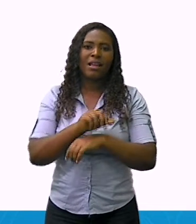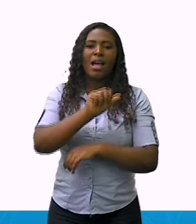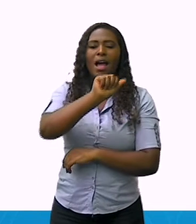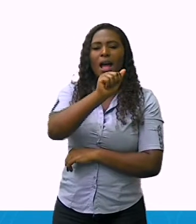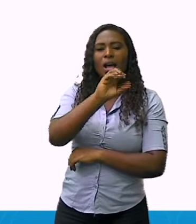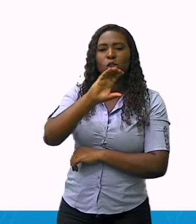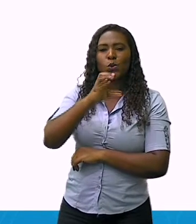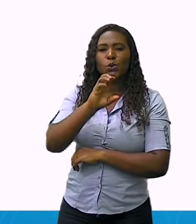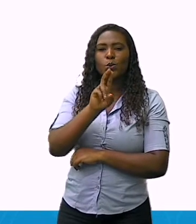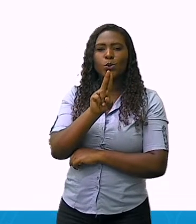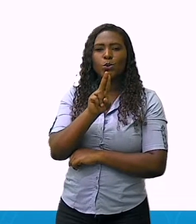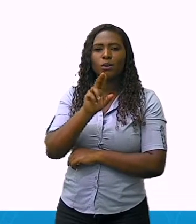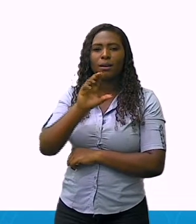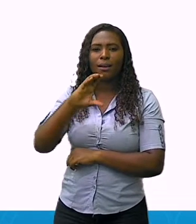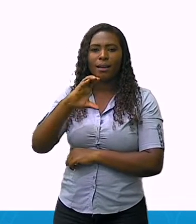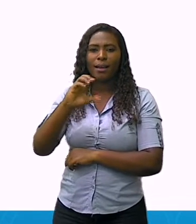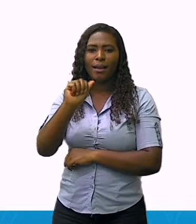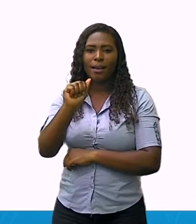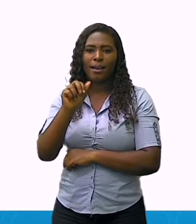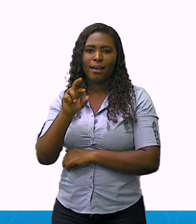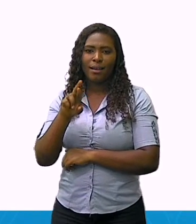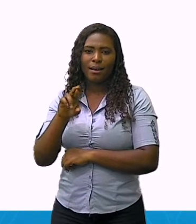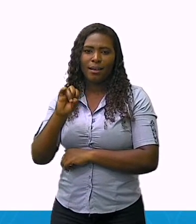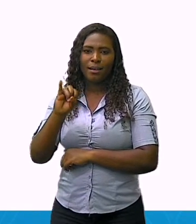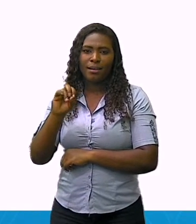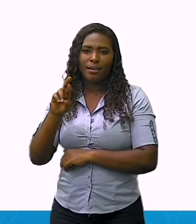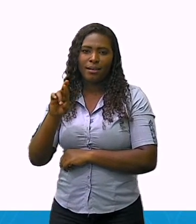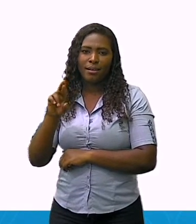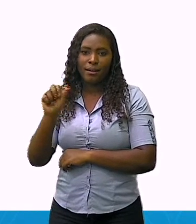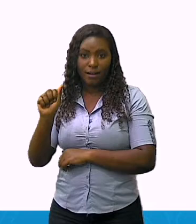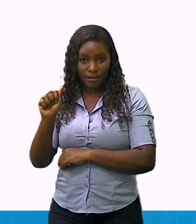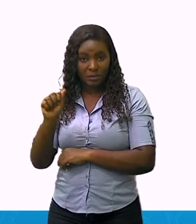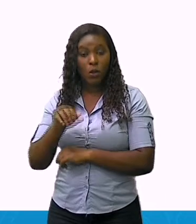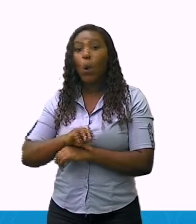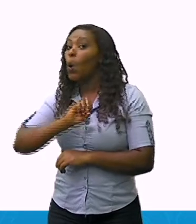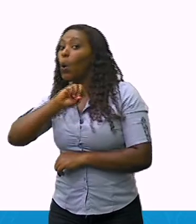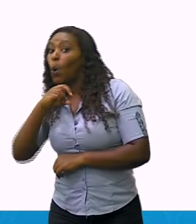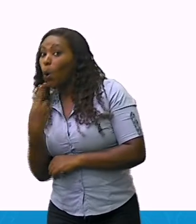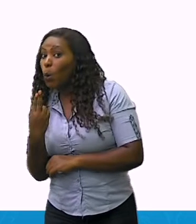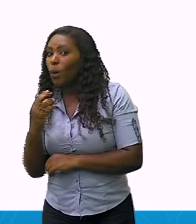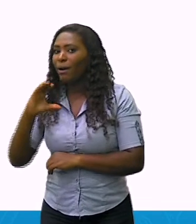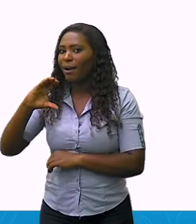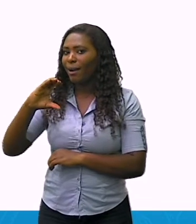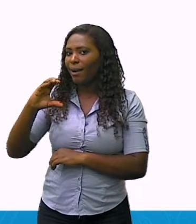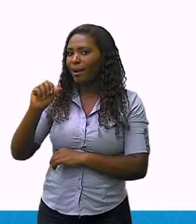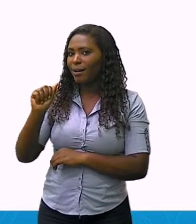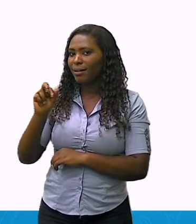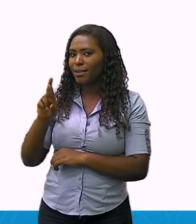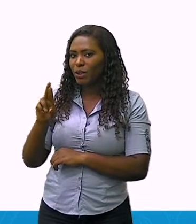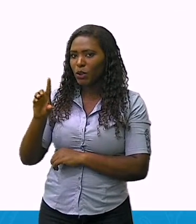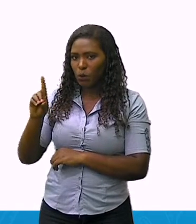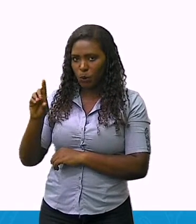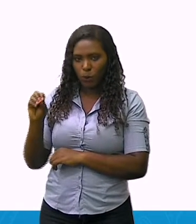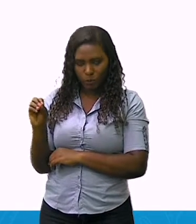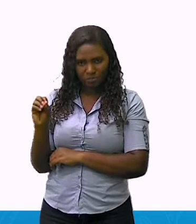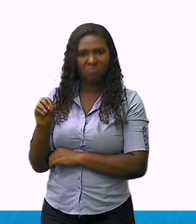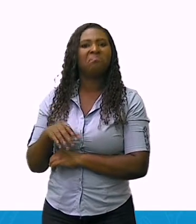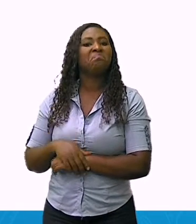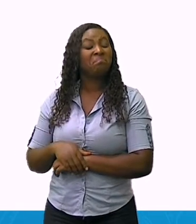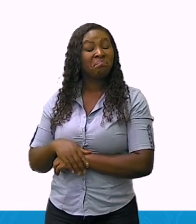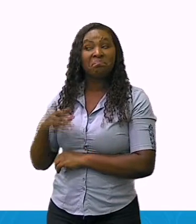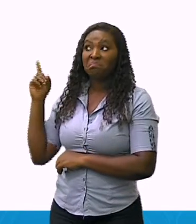Rio Doce, conhecida como Cardo. Esta construção, ela representa a história